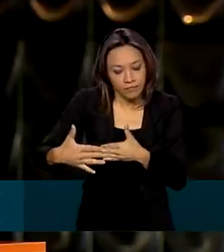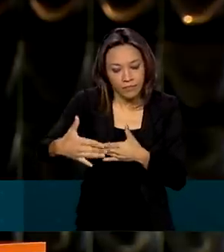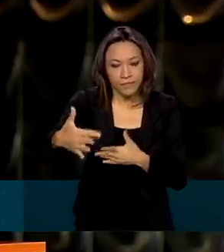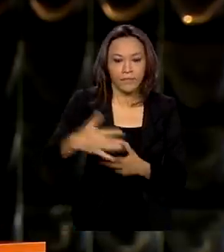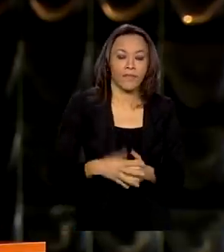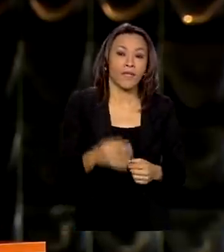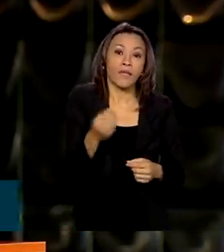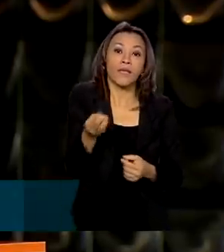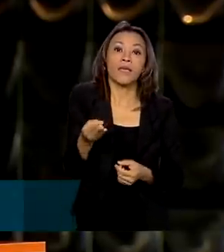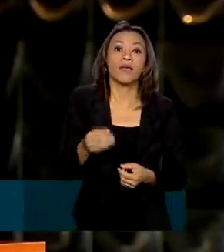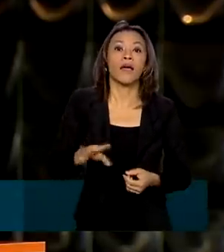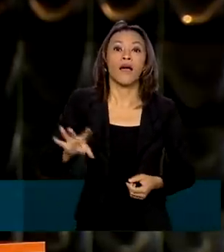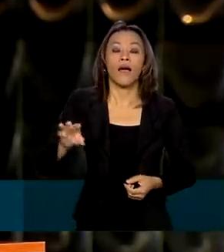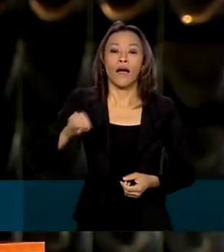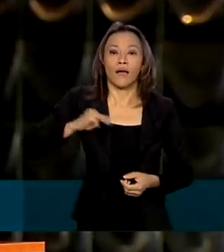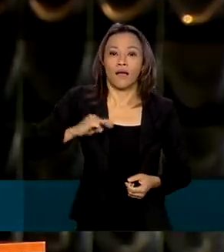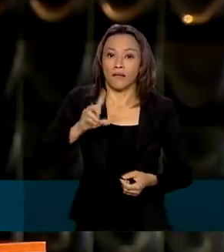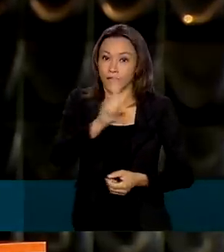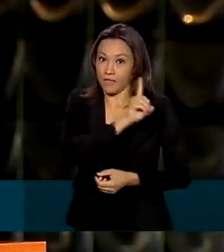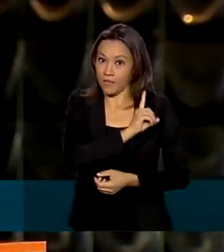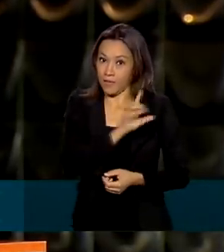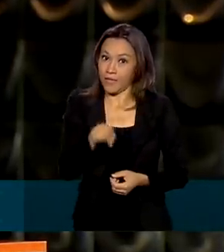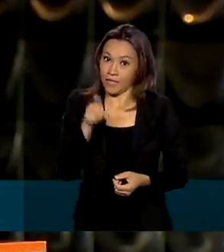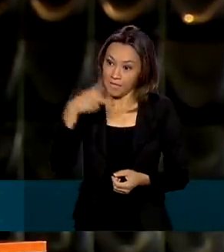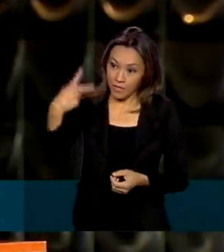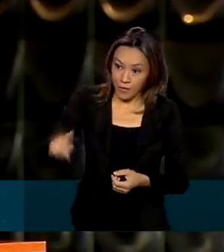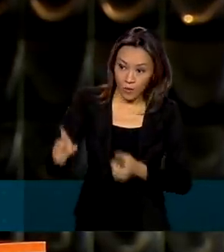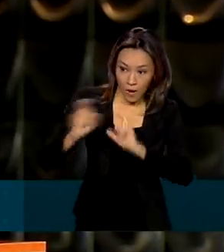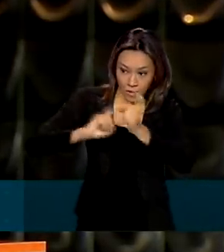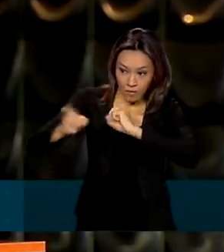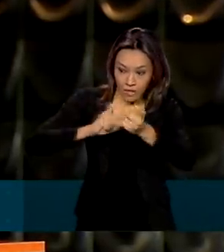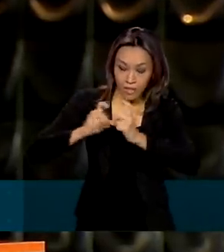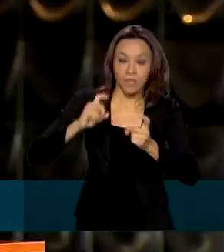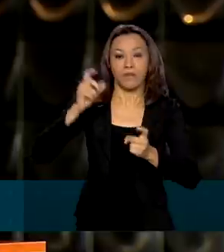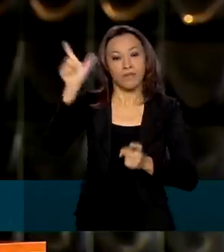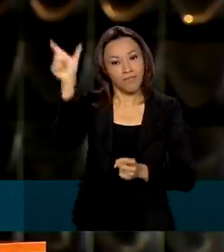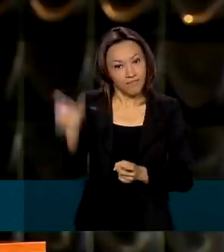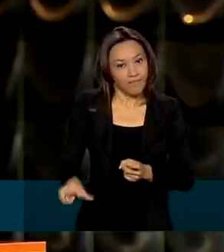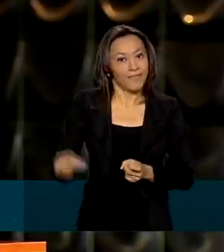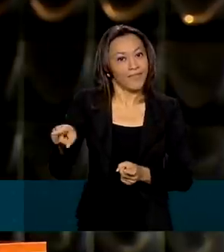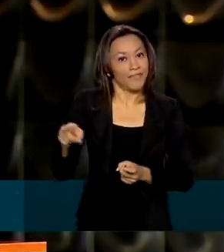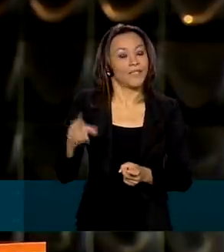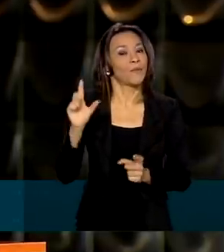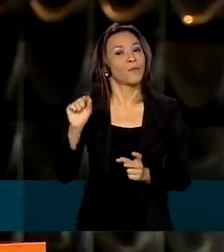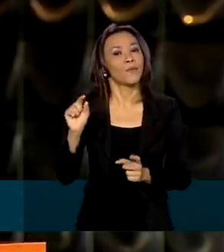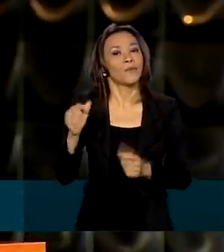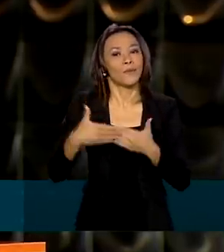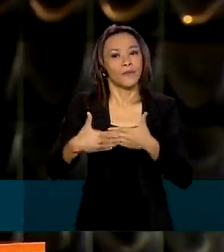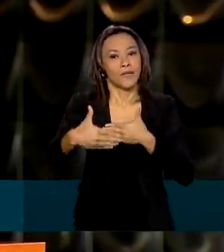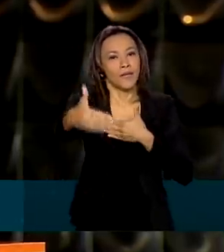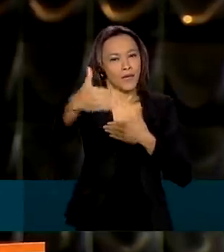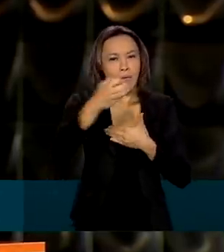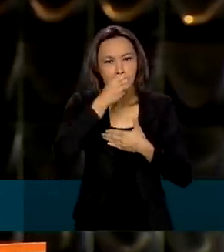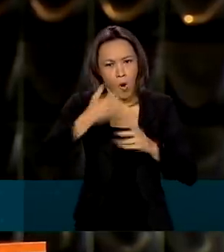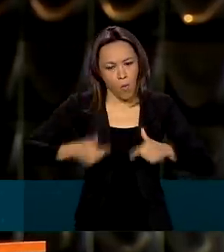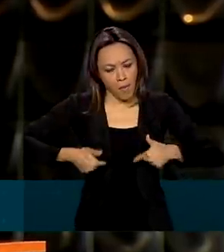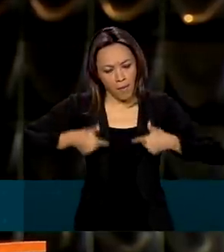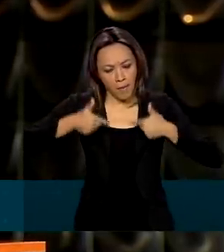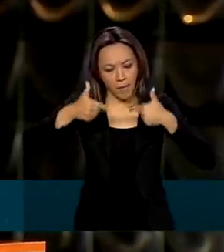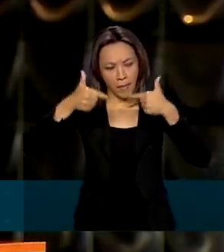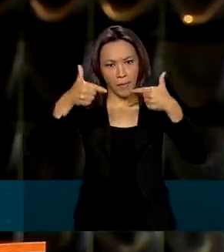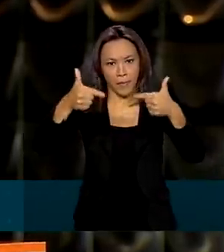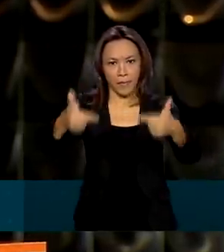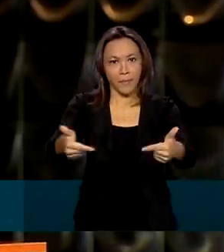Defensoria Pública, sob a sua gestão, seja uma Defensoria marcada pela proatividade